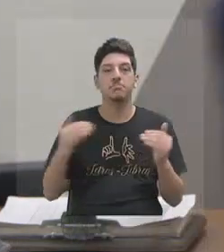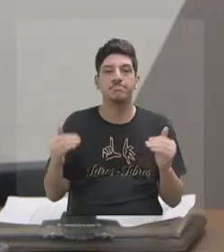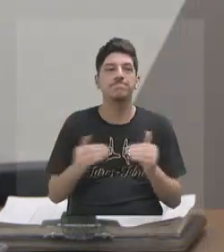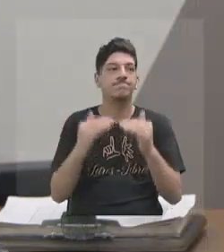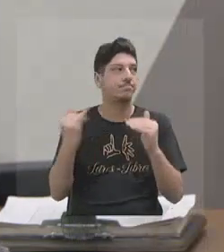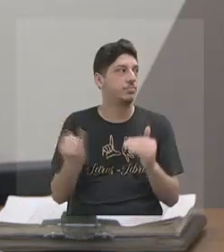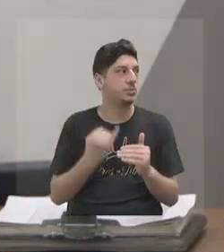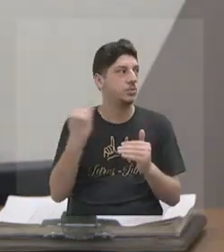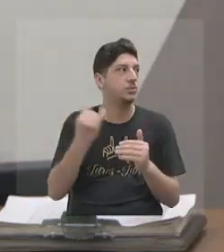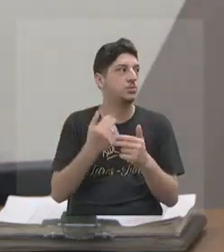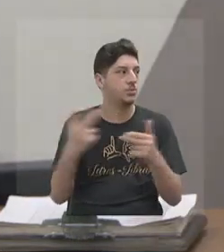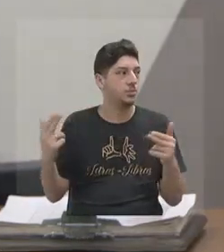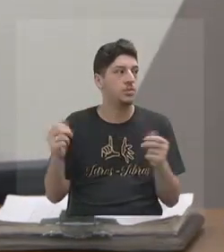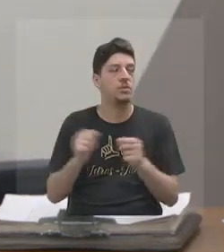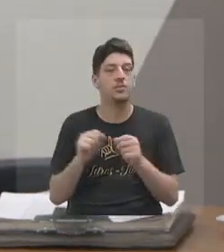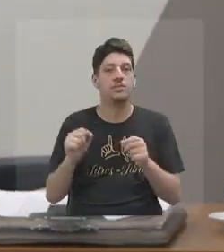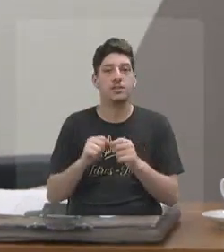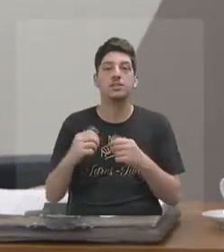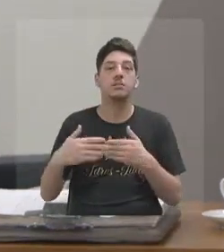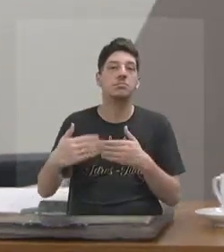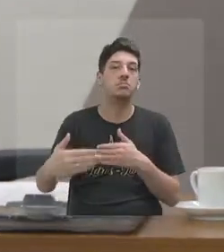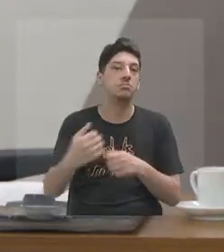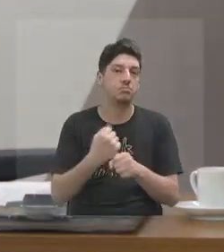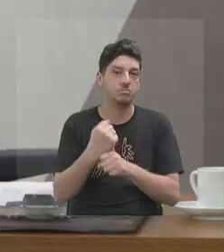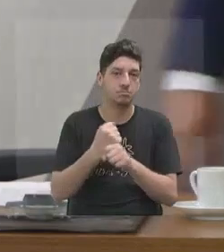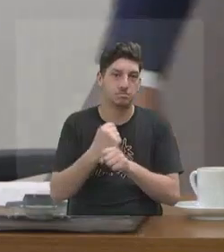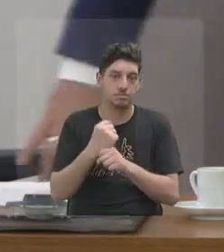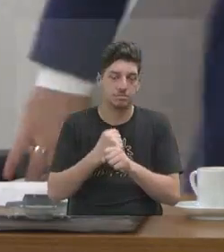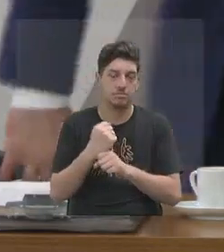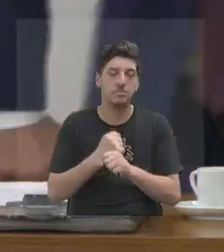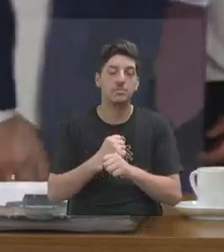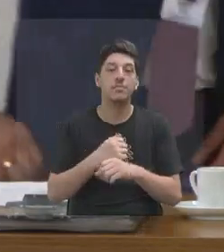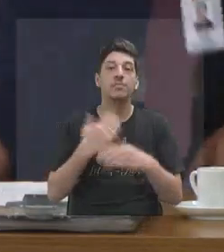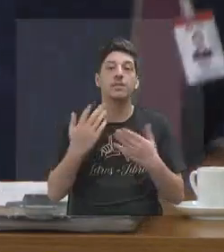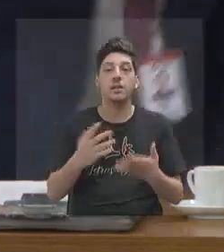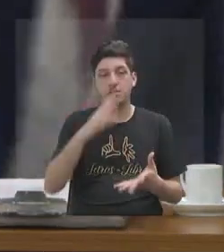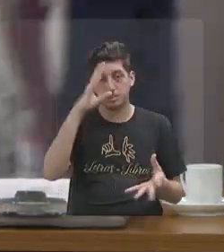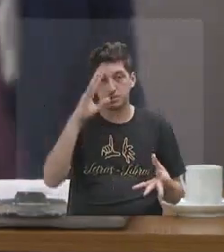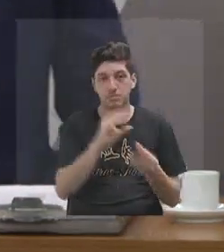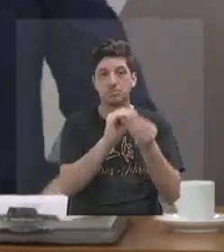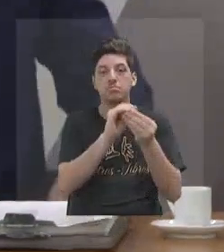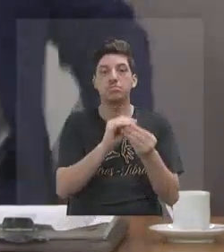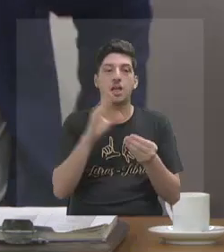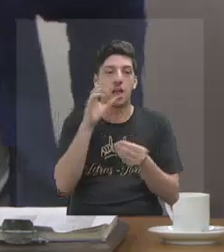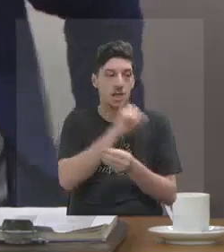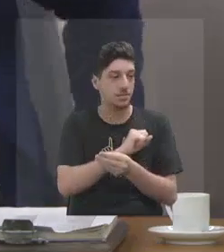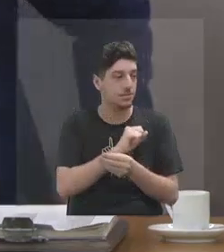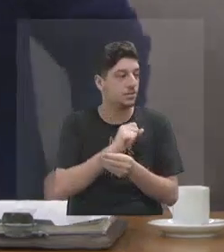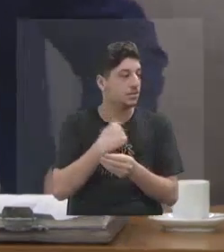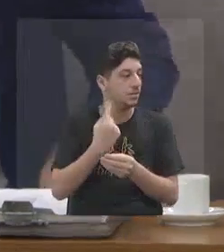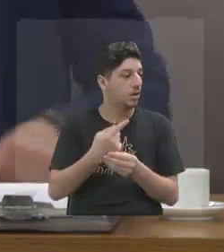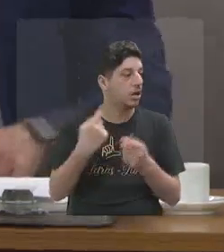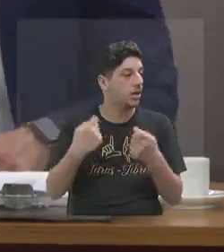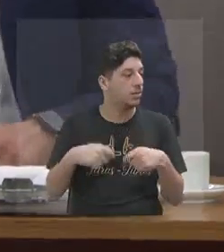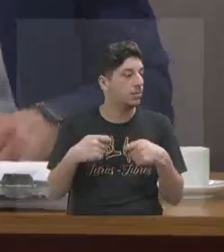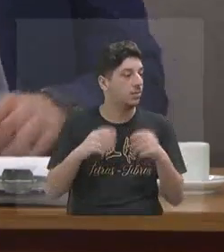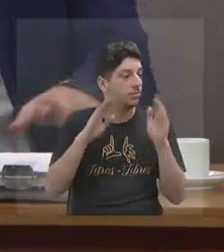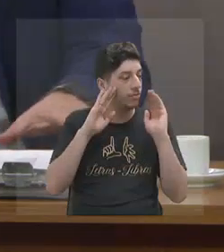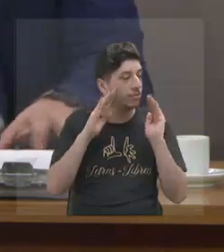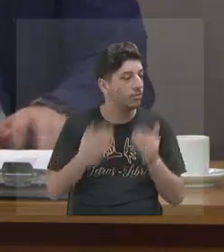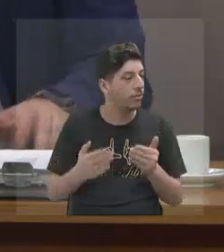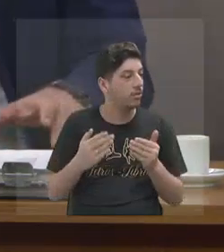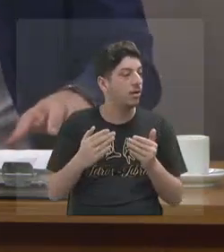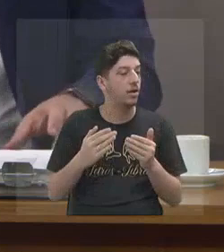muita coisa a fazer nesses próximos anos. O preâmbulo, gente só... A gente tem trabalhado nesses últimos